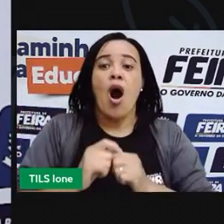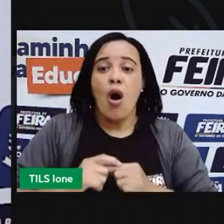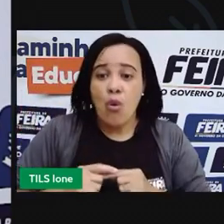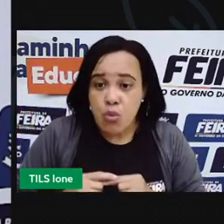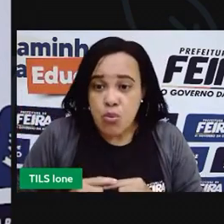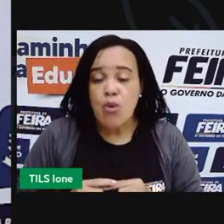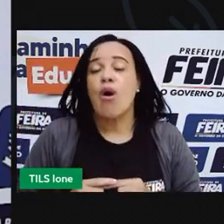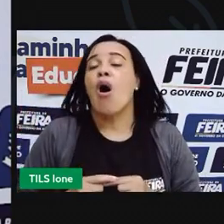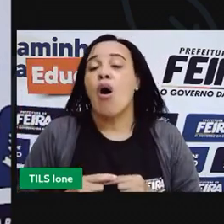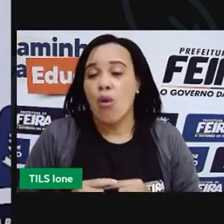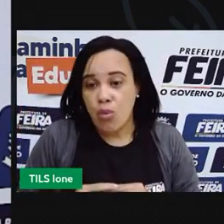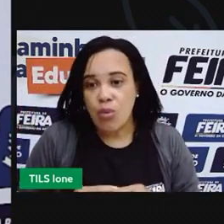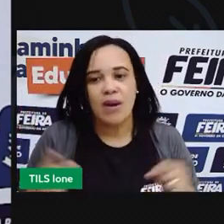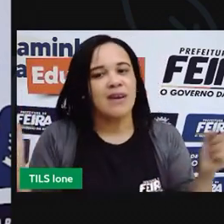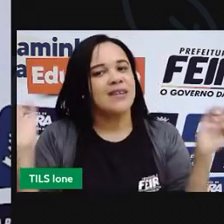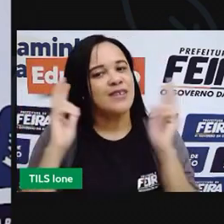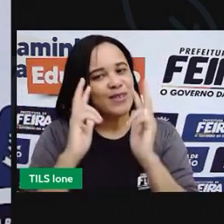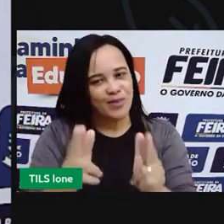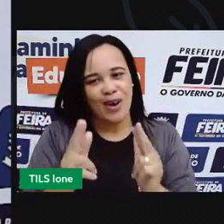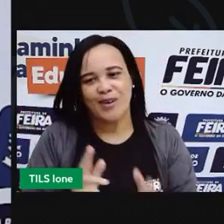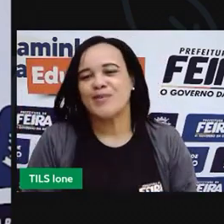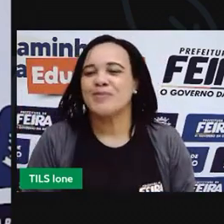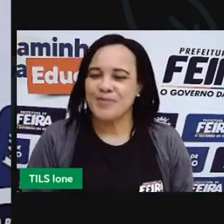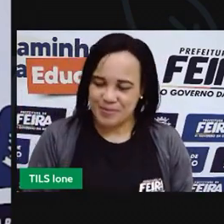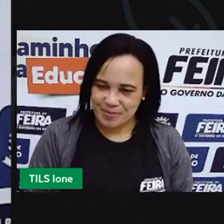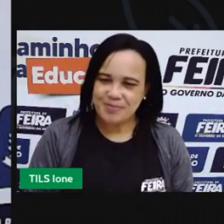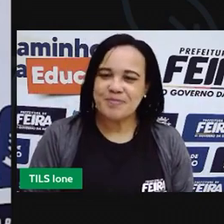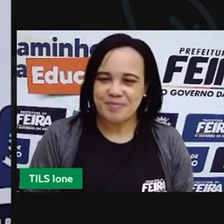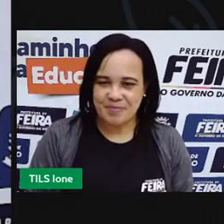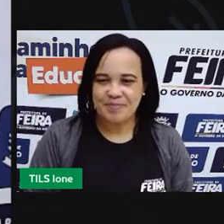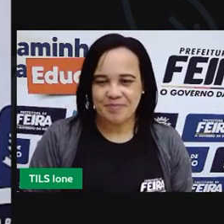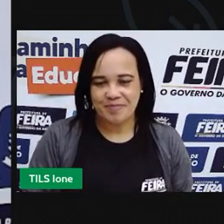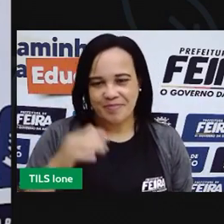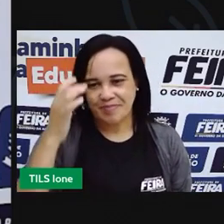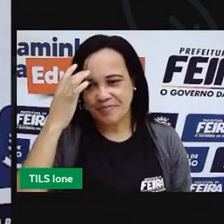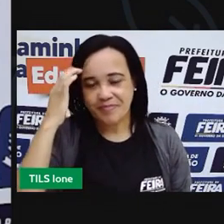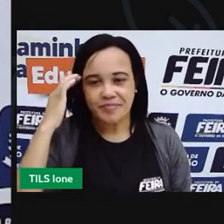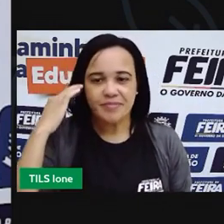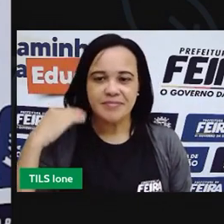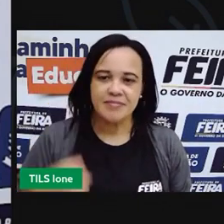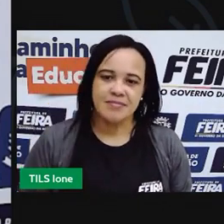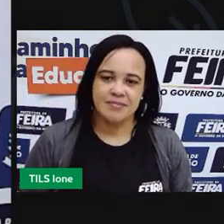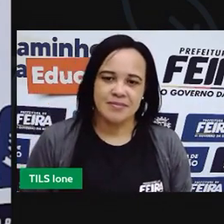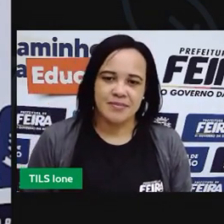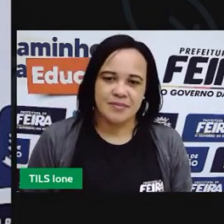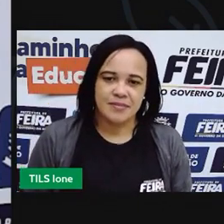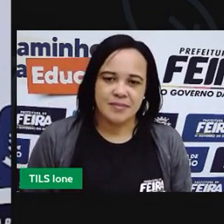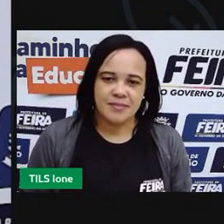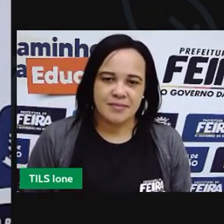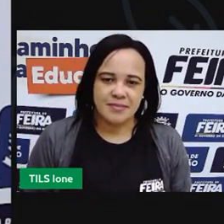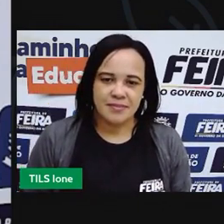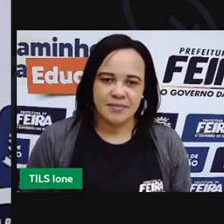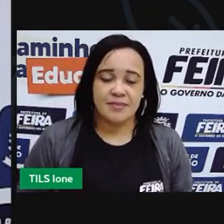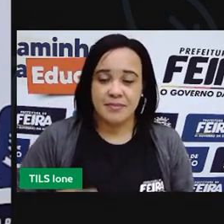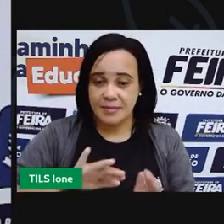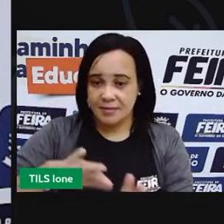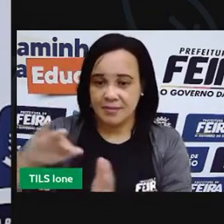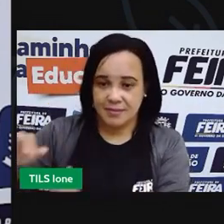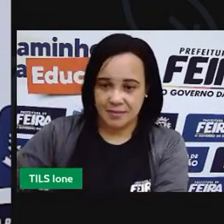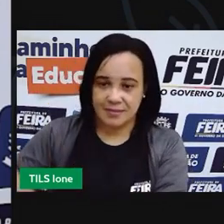representando o sopro do lobo mau. Então, vou deixar aqui afastado.